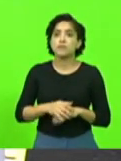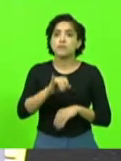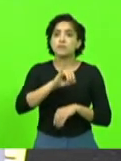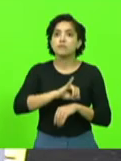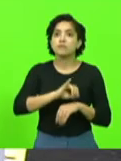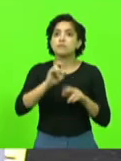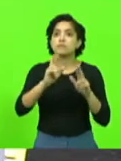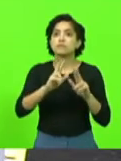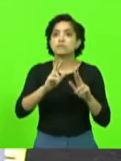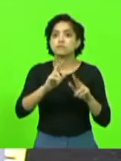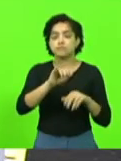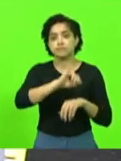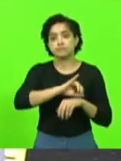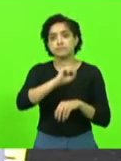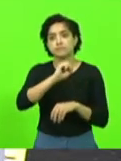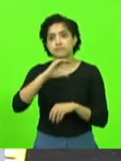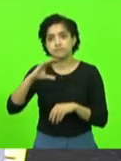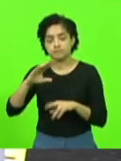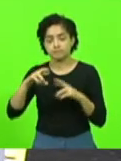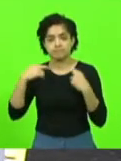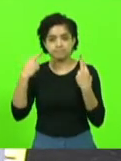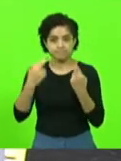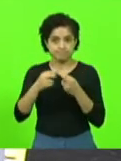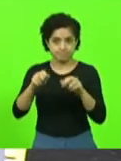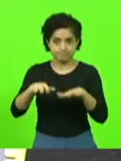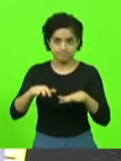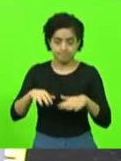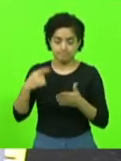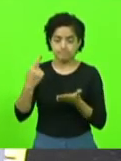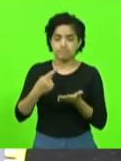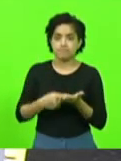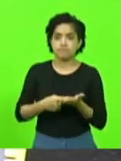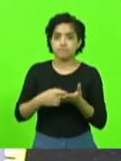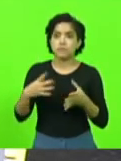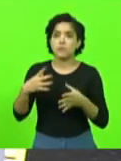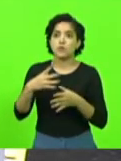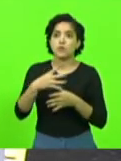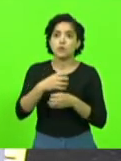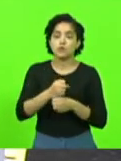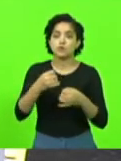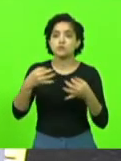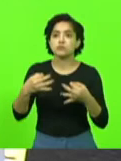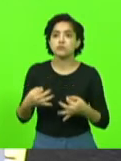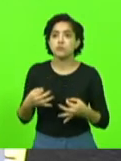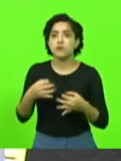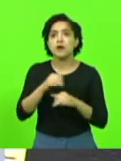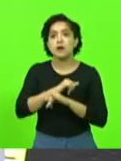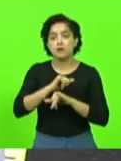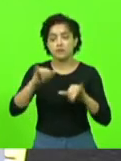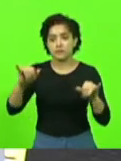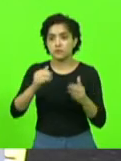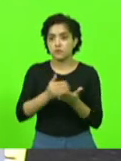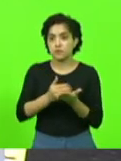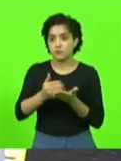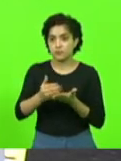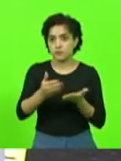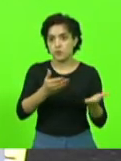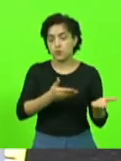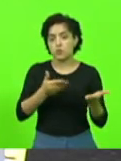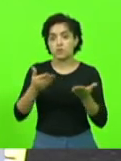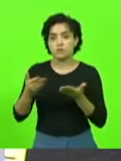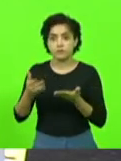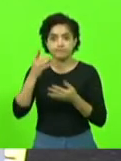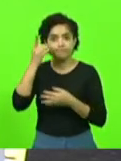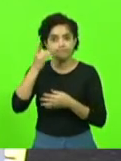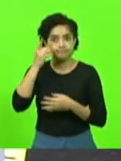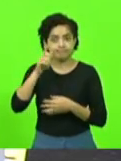-se a Assembleia Legislativa em sessão ordinária. Havendo coro regimental, o presidente declarou aberto os trabalhos e convidou o senhor deputado Pedro